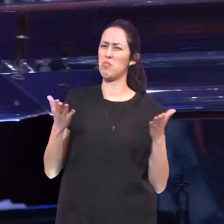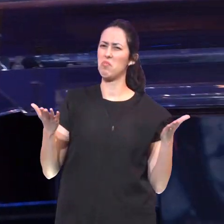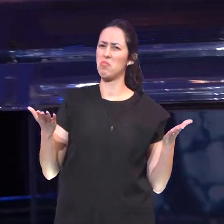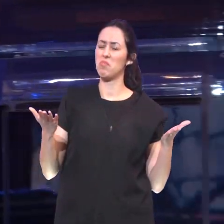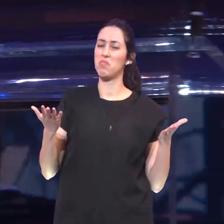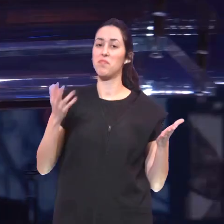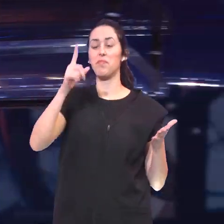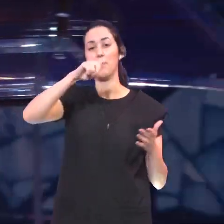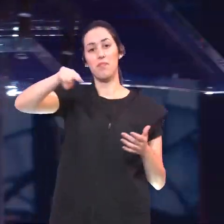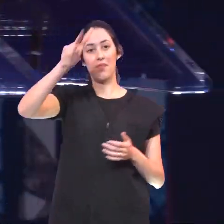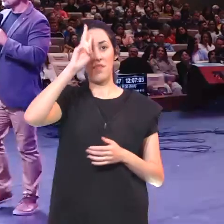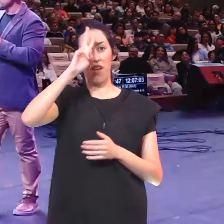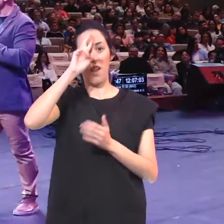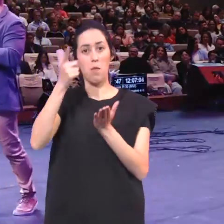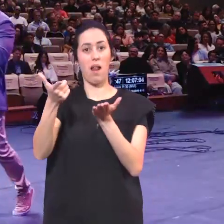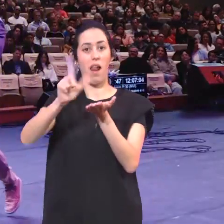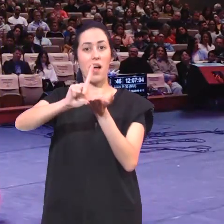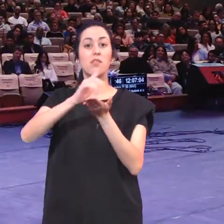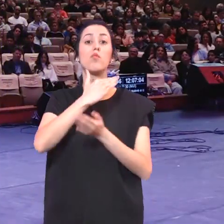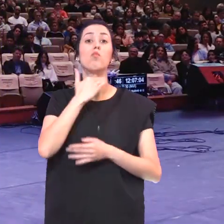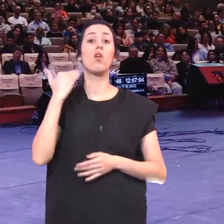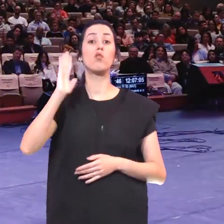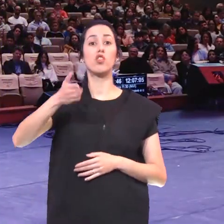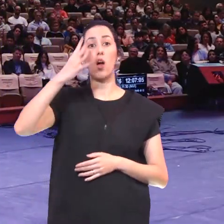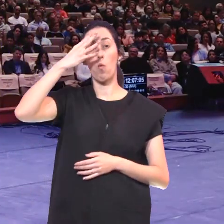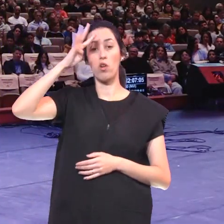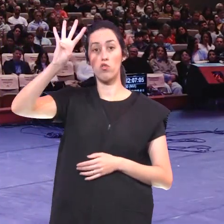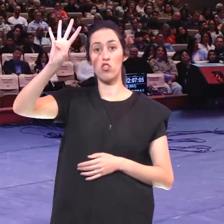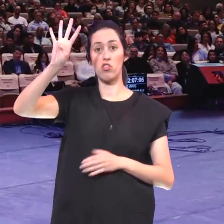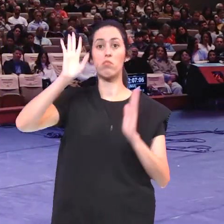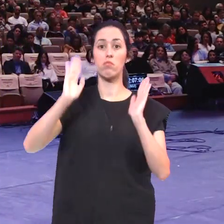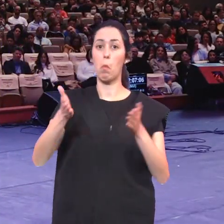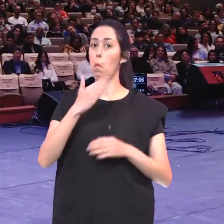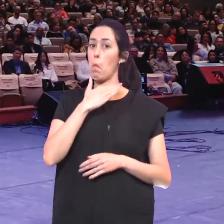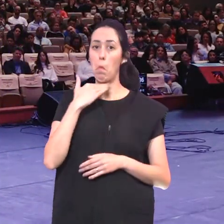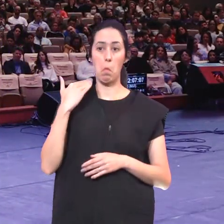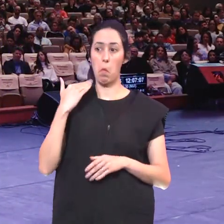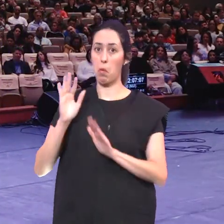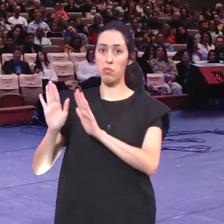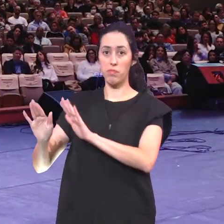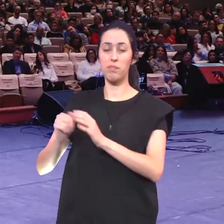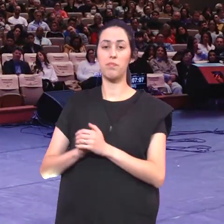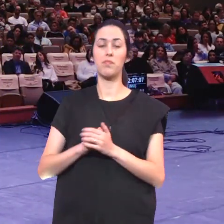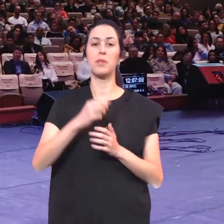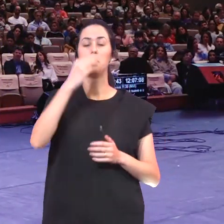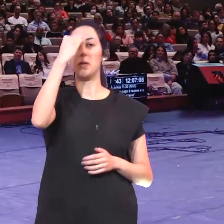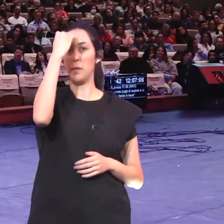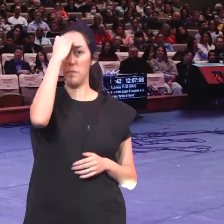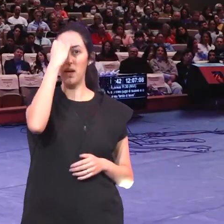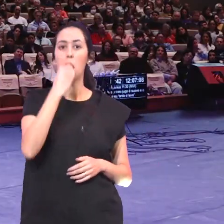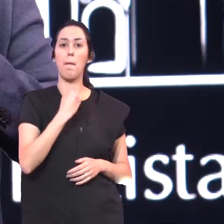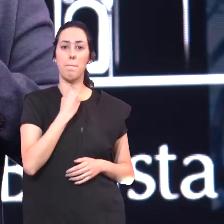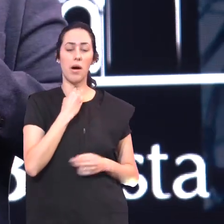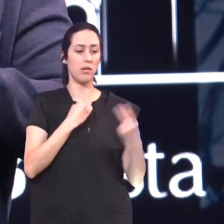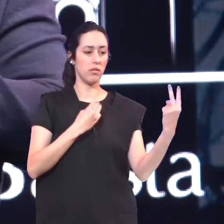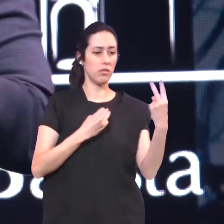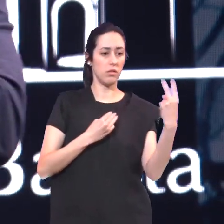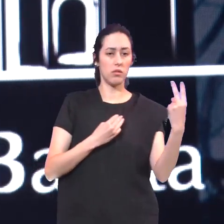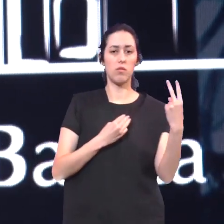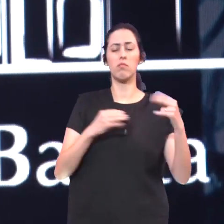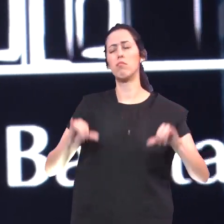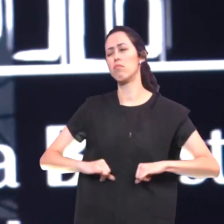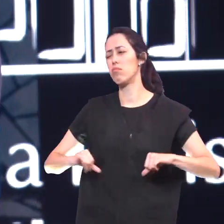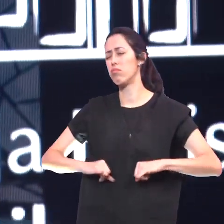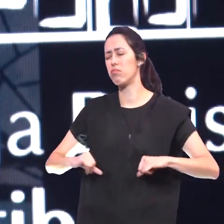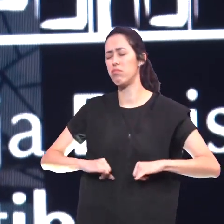Lembram que Lázaro Estava morto Há quatro dias E Maria e Marta Já estavam de luto E o corpo De Lázaro